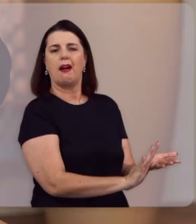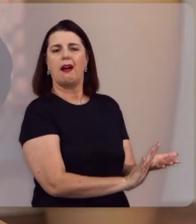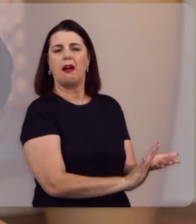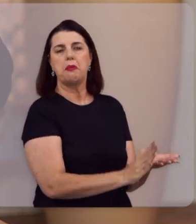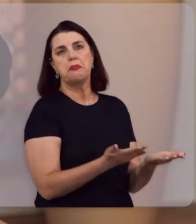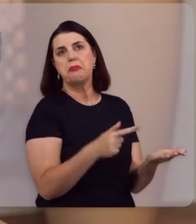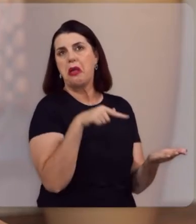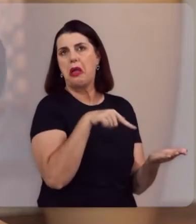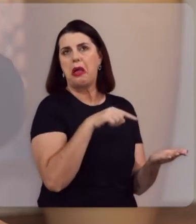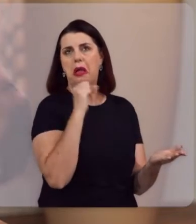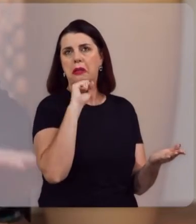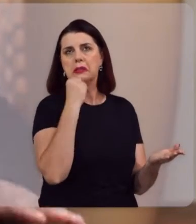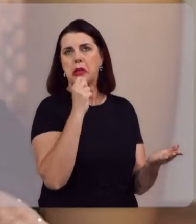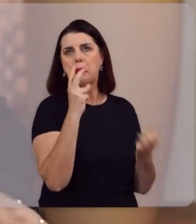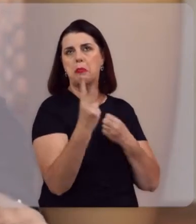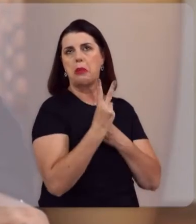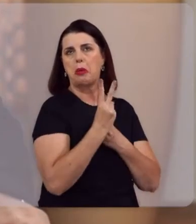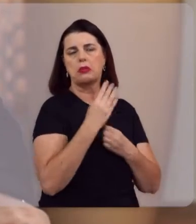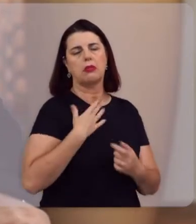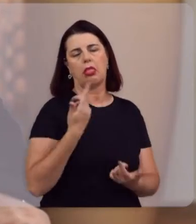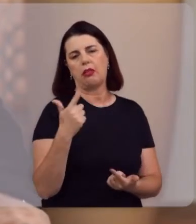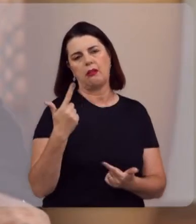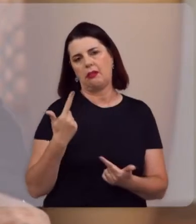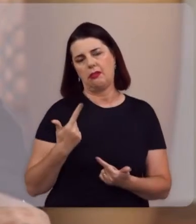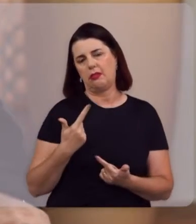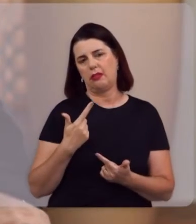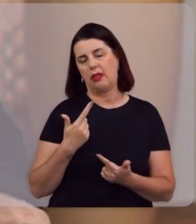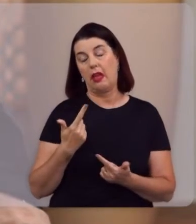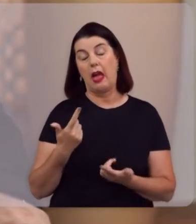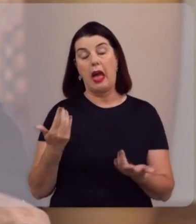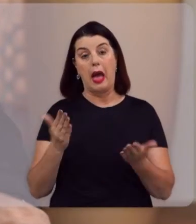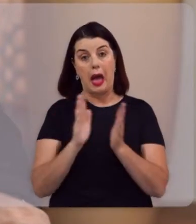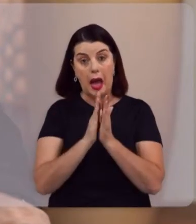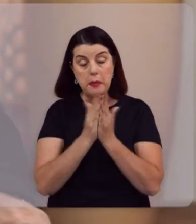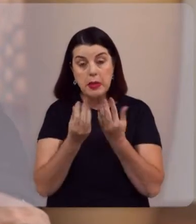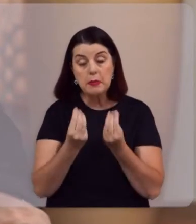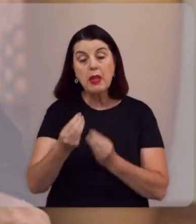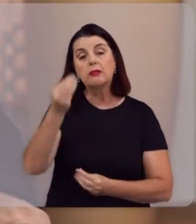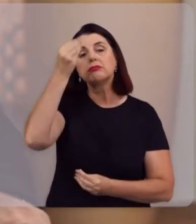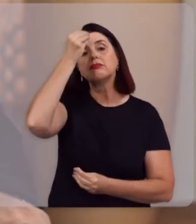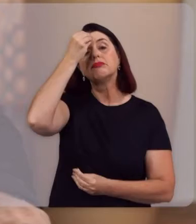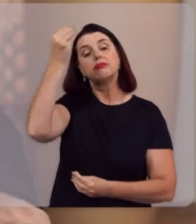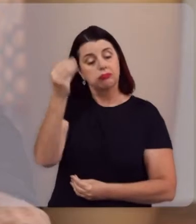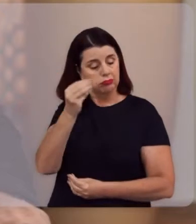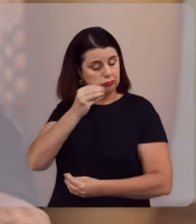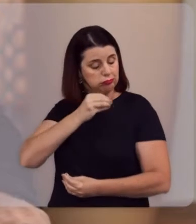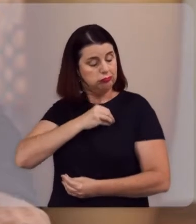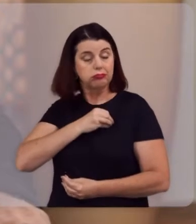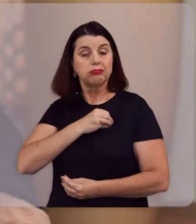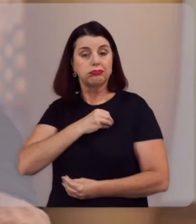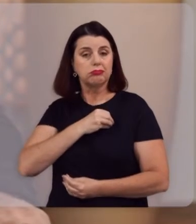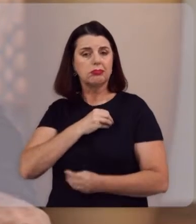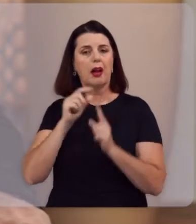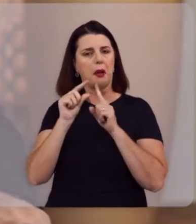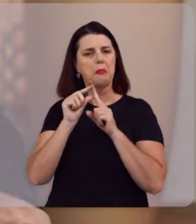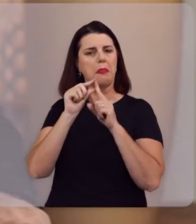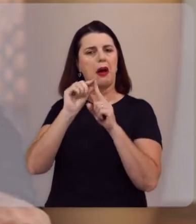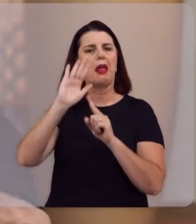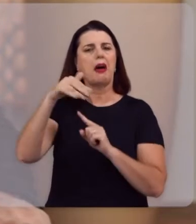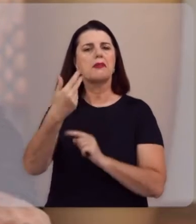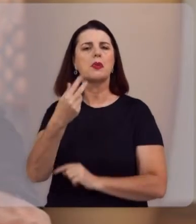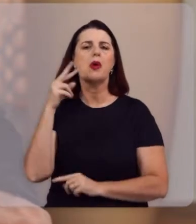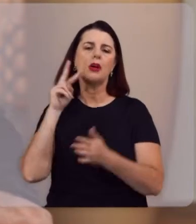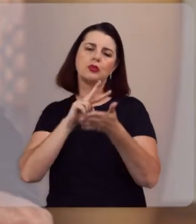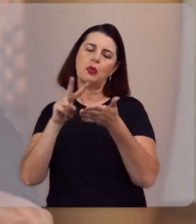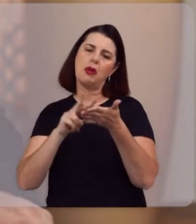proteger aquele lá. A Bíblia é para ser guardada na mente e no coração. A palavra de Deus,